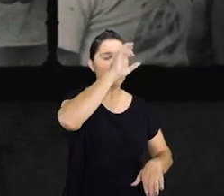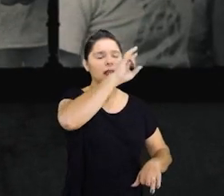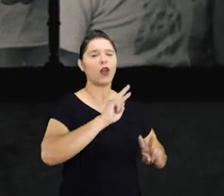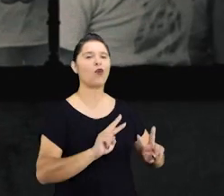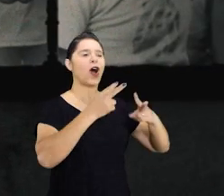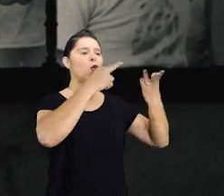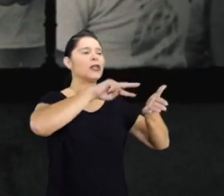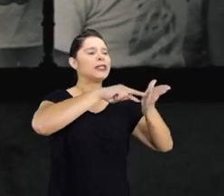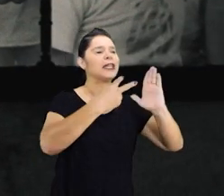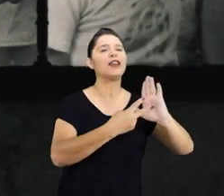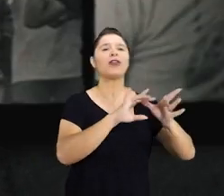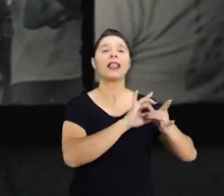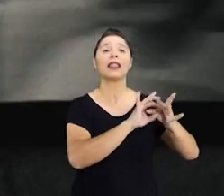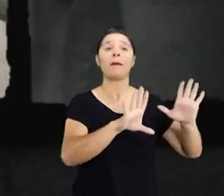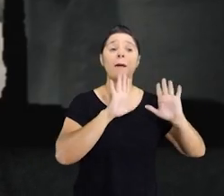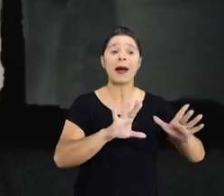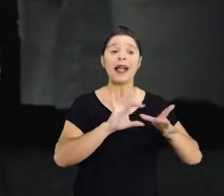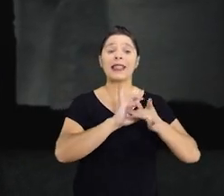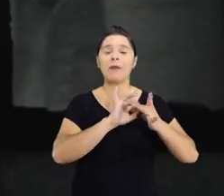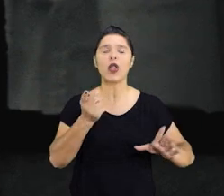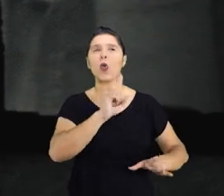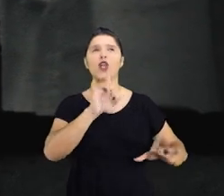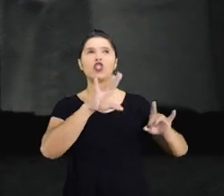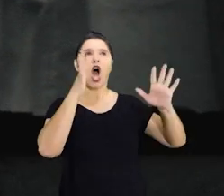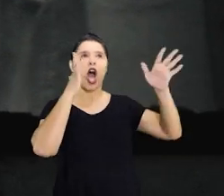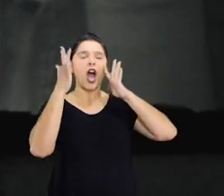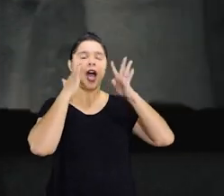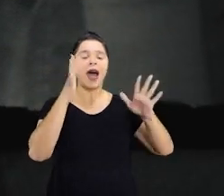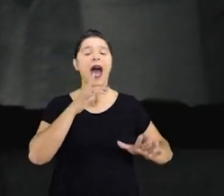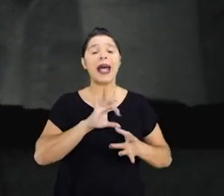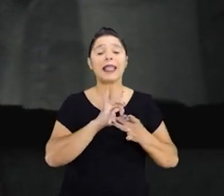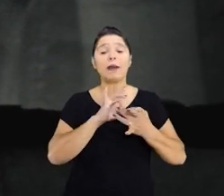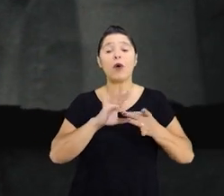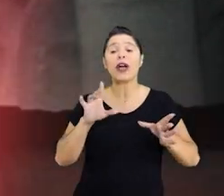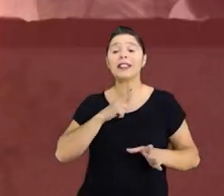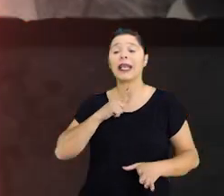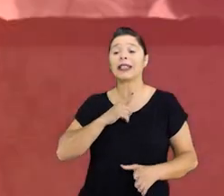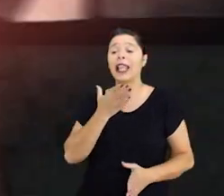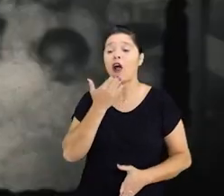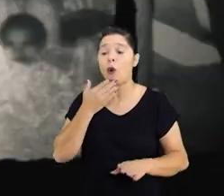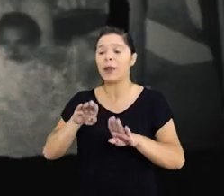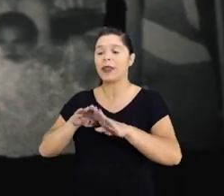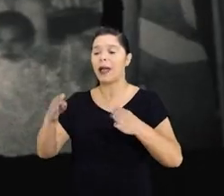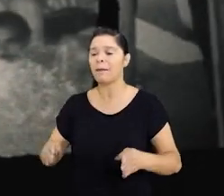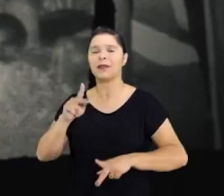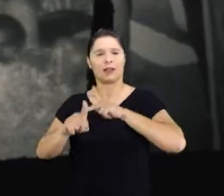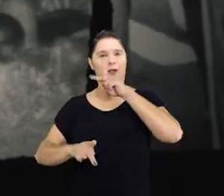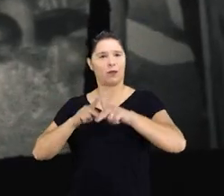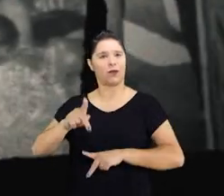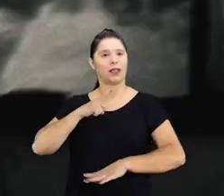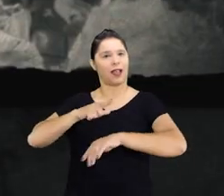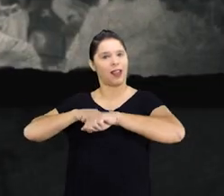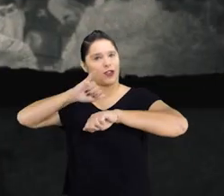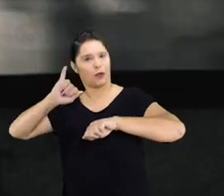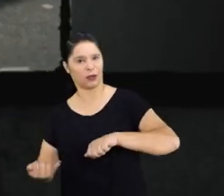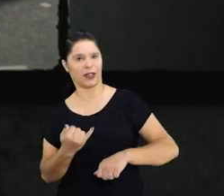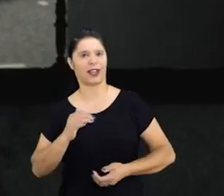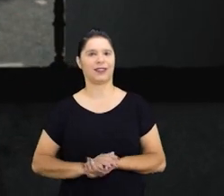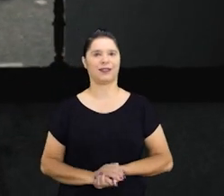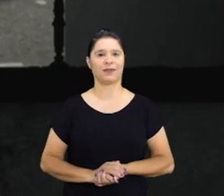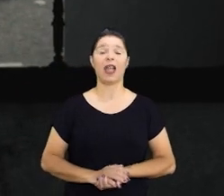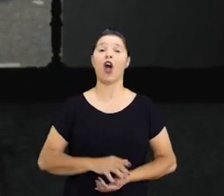Aprendeu o valor inestimável da democracia. Mas aquela democracia que não tá só no campo das ideias, tá na comida na mesa do povo, tá nas